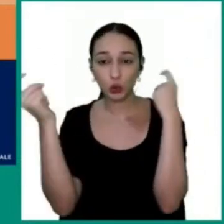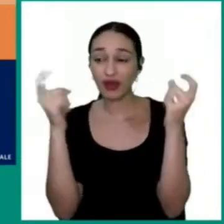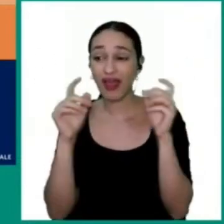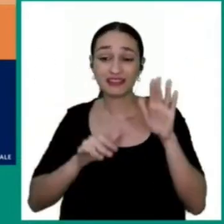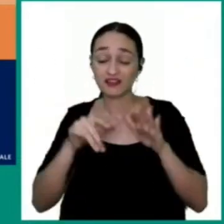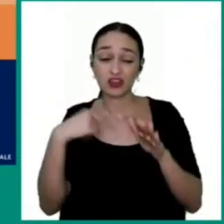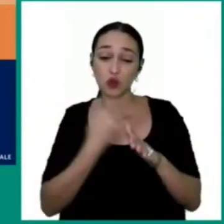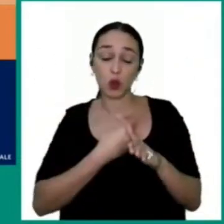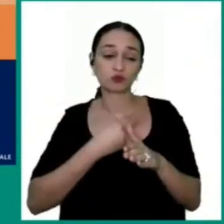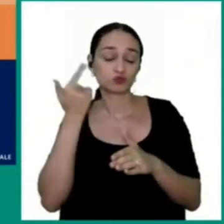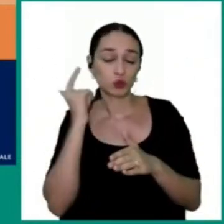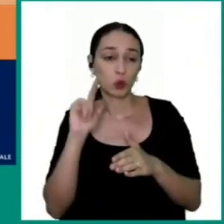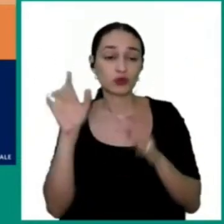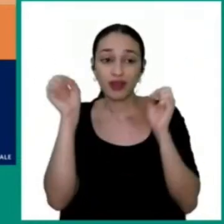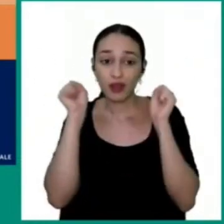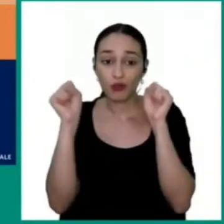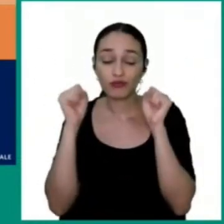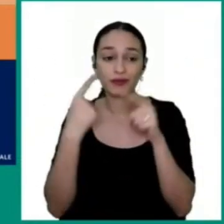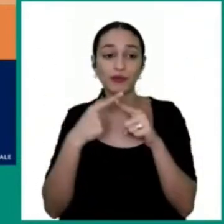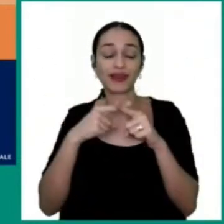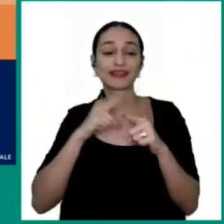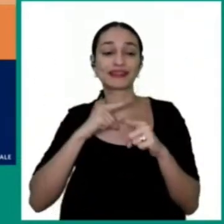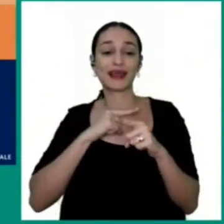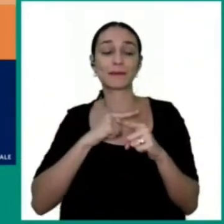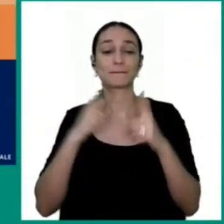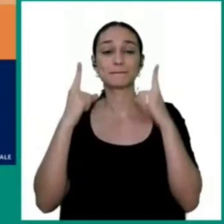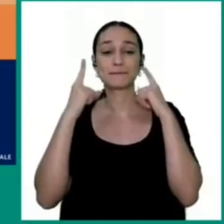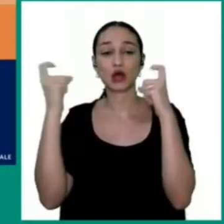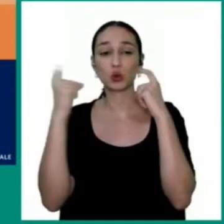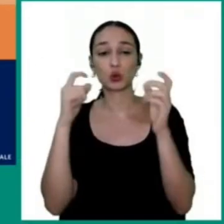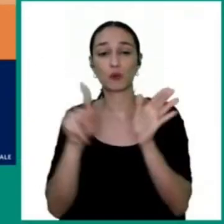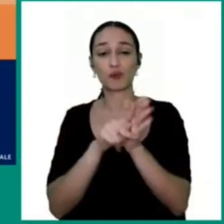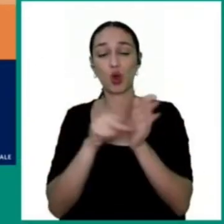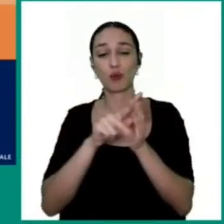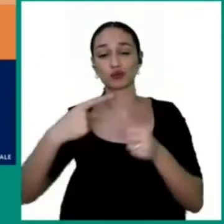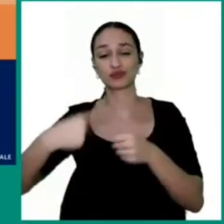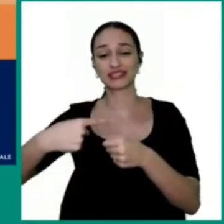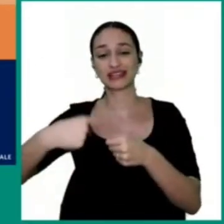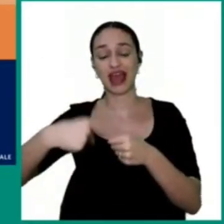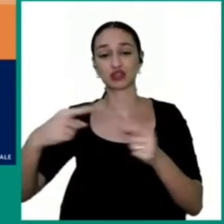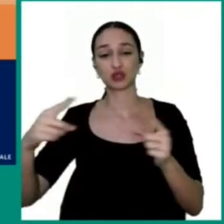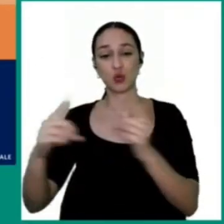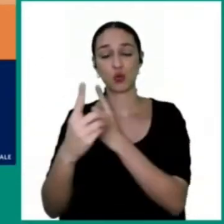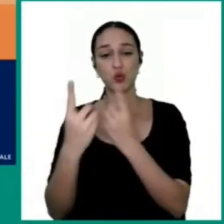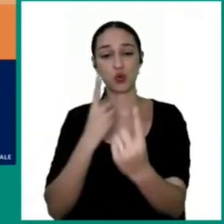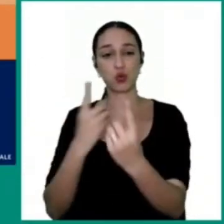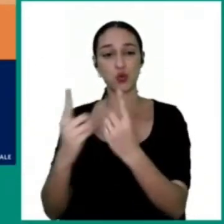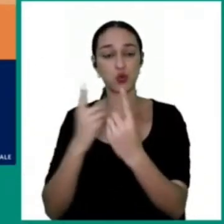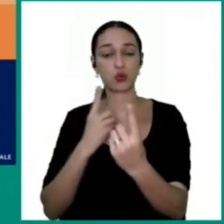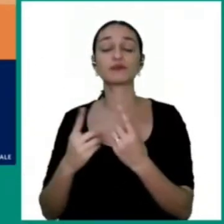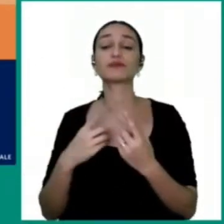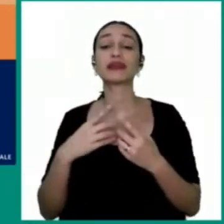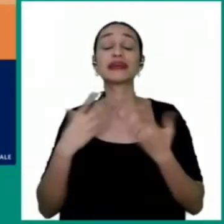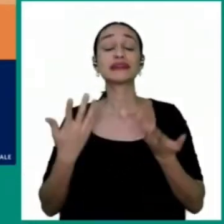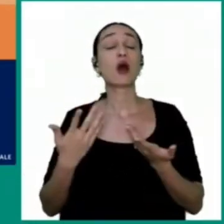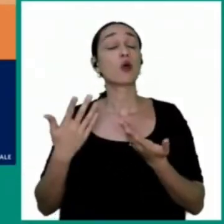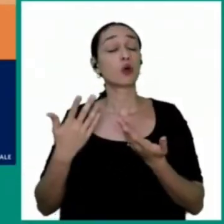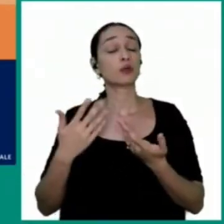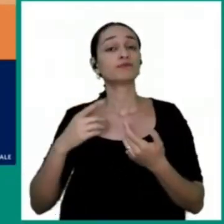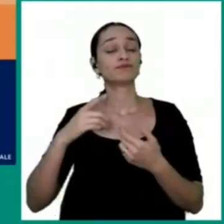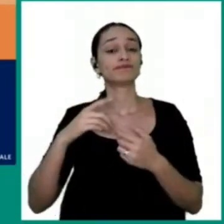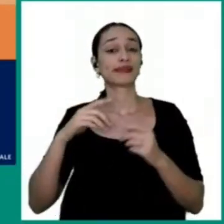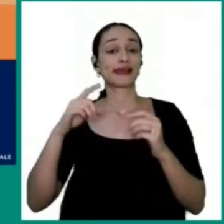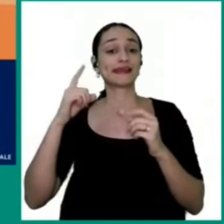Jorge, e de fato também é uma preocupação nossa. Primeiro, deixar claro que o sistema de sirene é um sistema que a legislação traz,